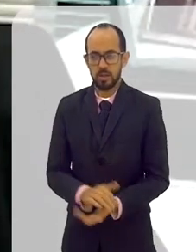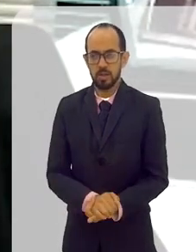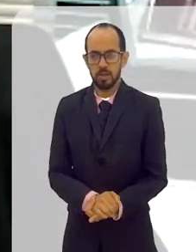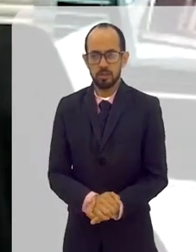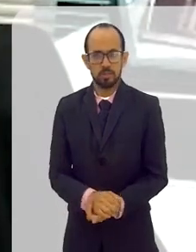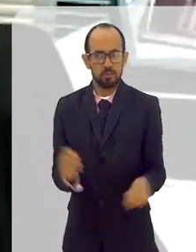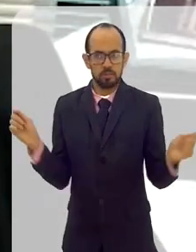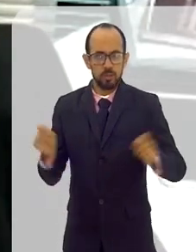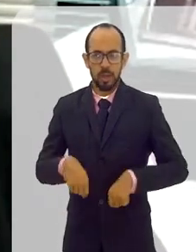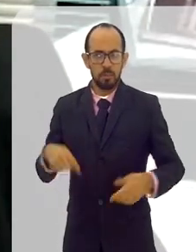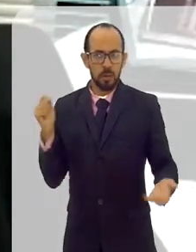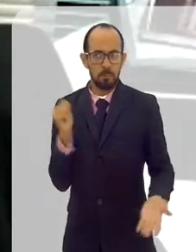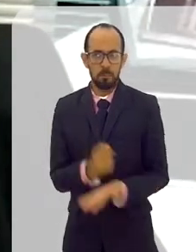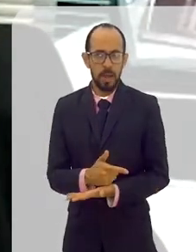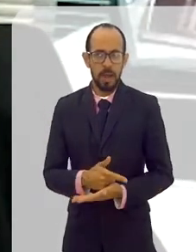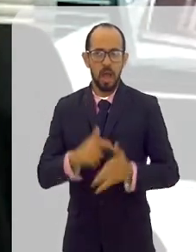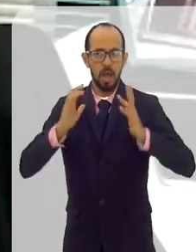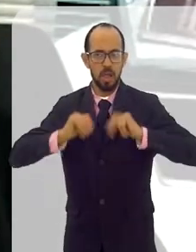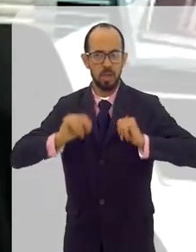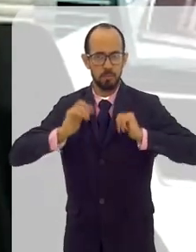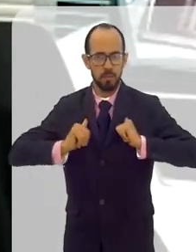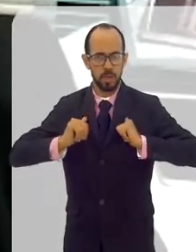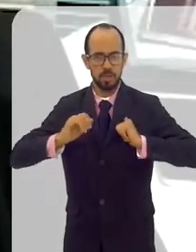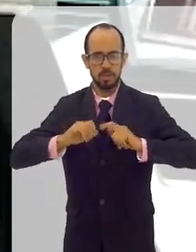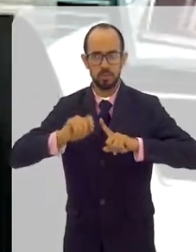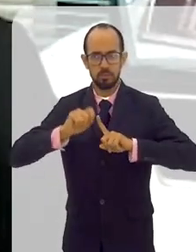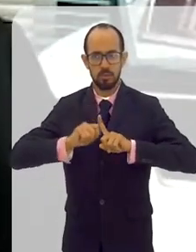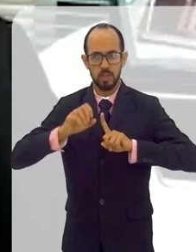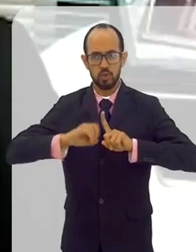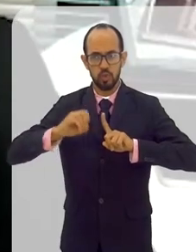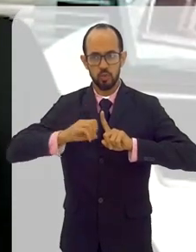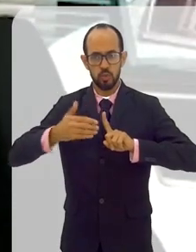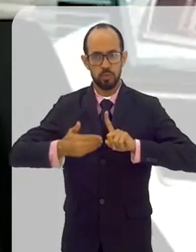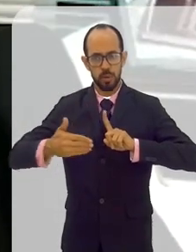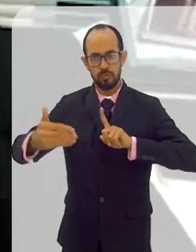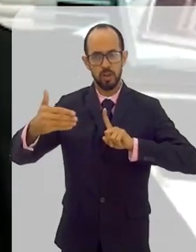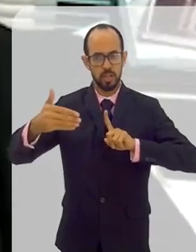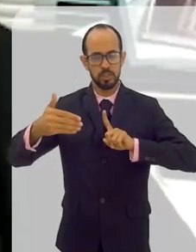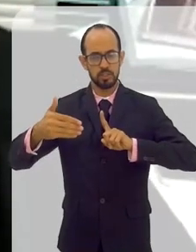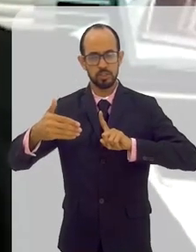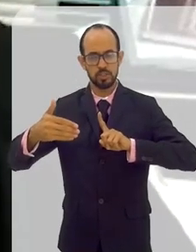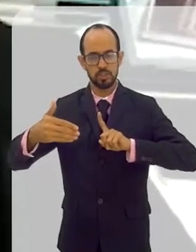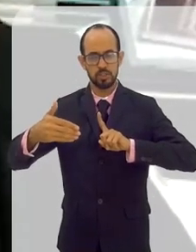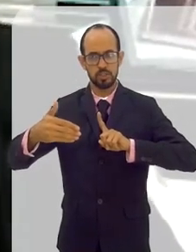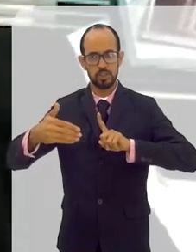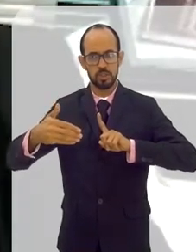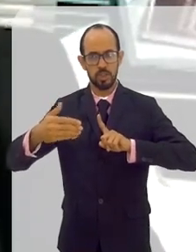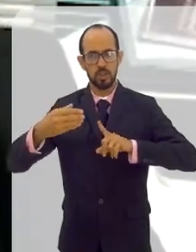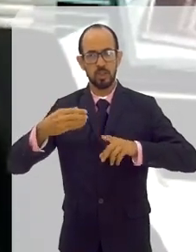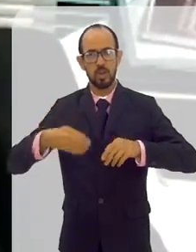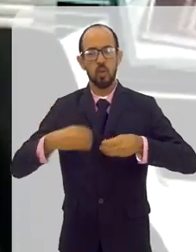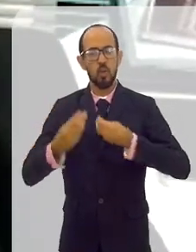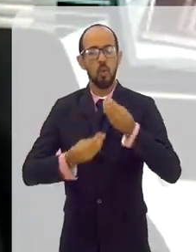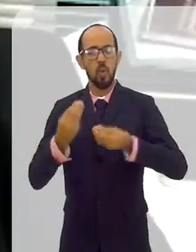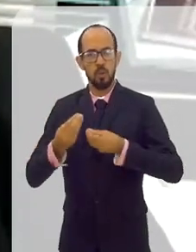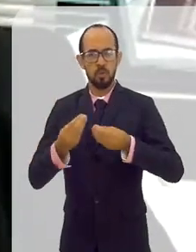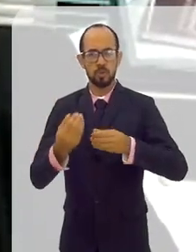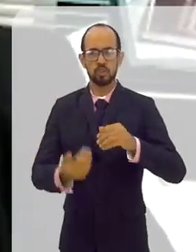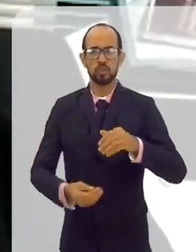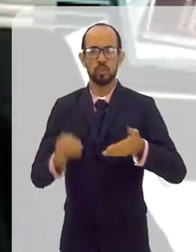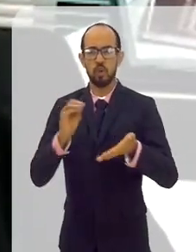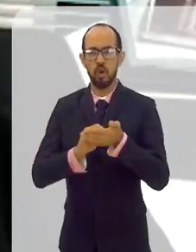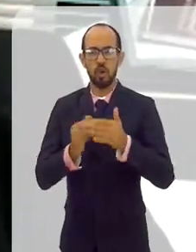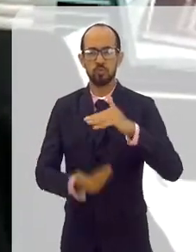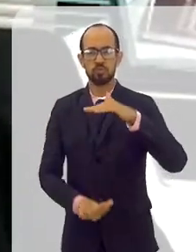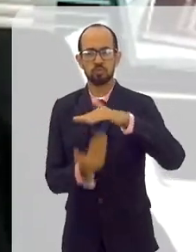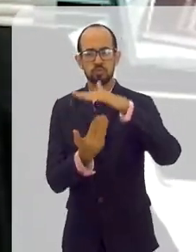verba para pagar o serviço de limpeza a partir do mês de outubro. Isso não é possível que a gente continue impondo o teto de gastos para